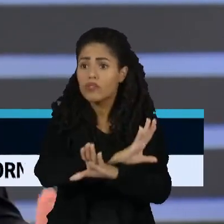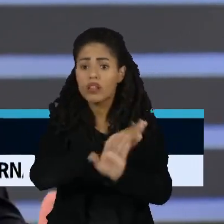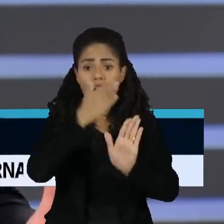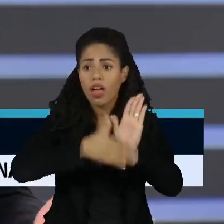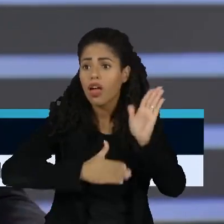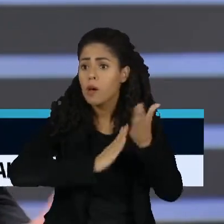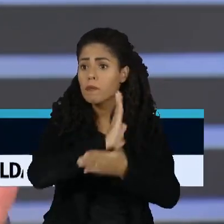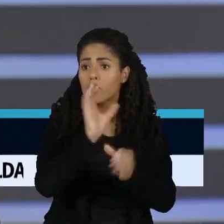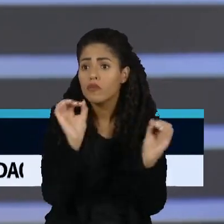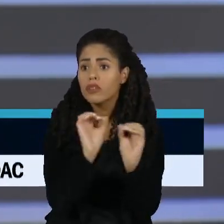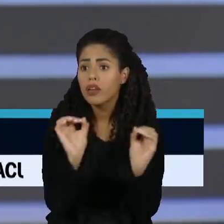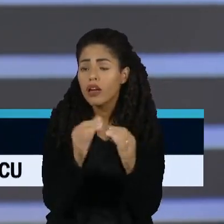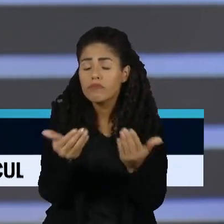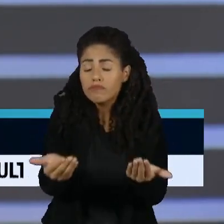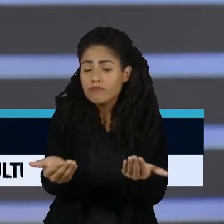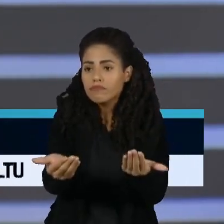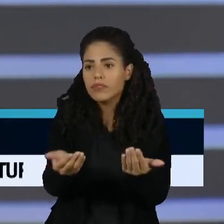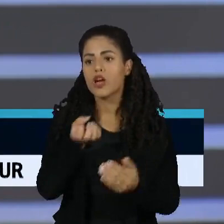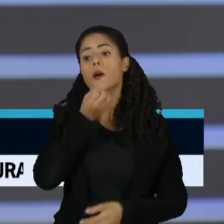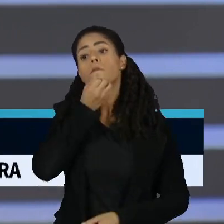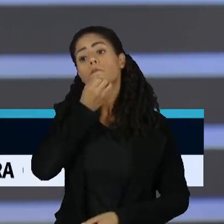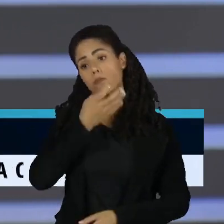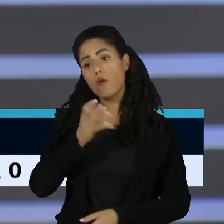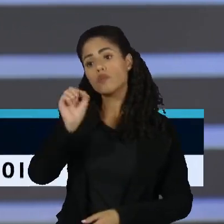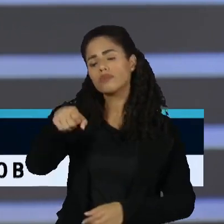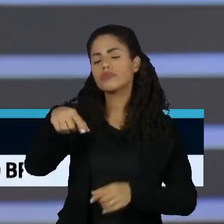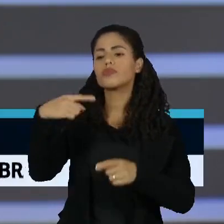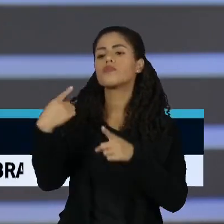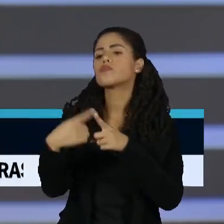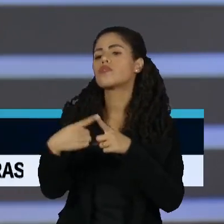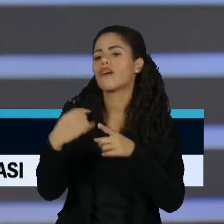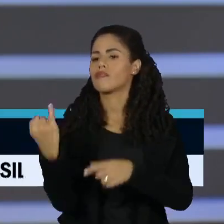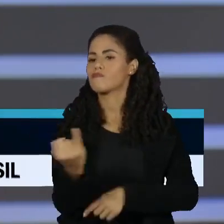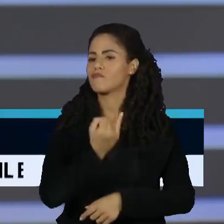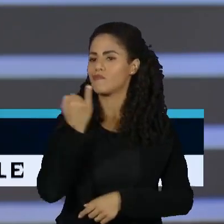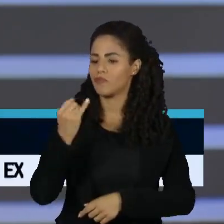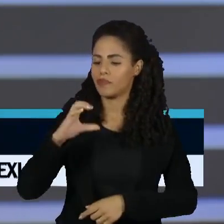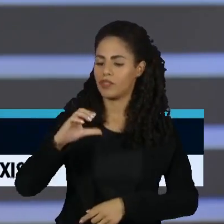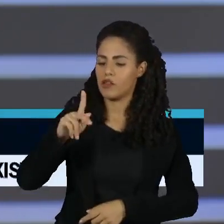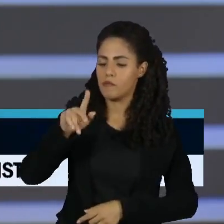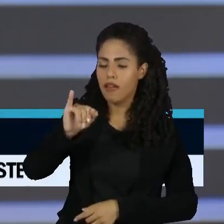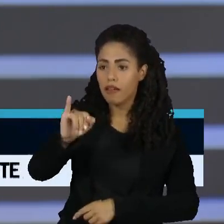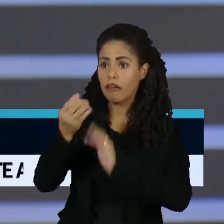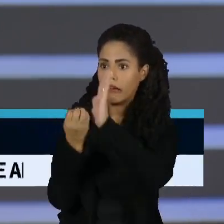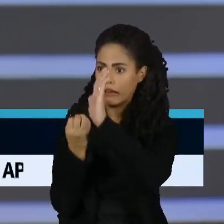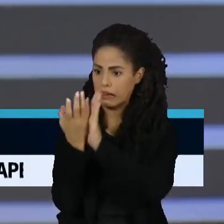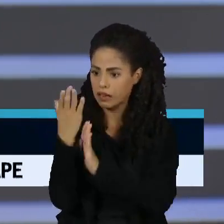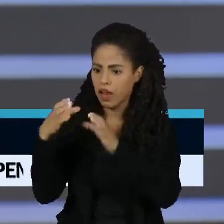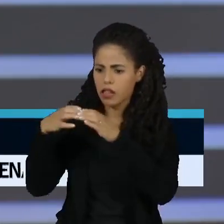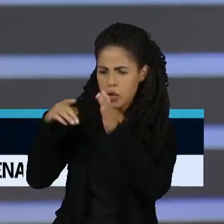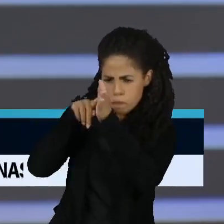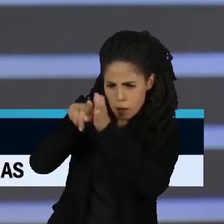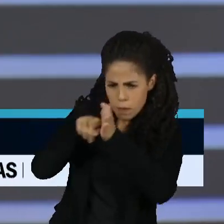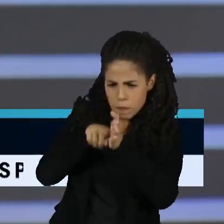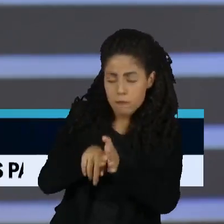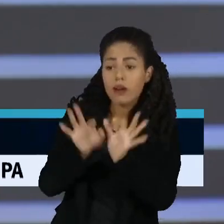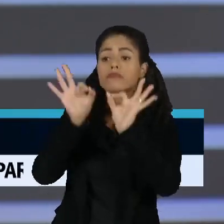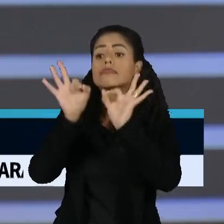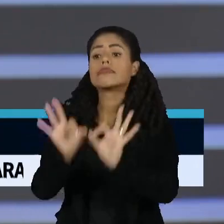aprovado. O de certa forma, é bom, porque é importante uma CPI, quando ela é criada, por uma razão